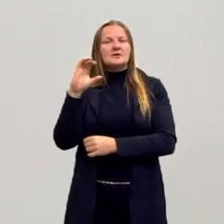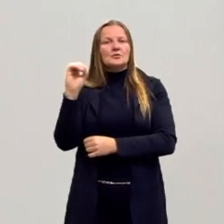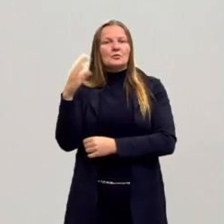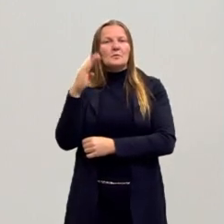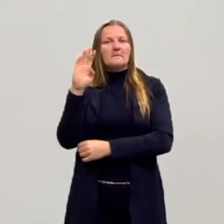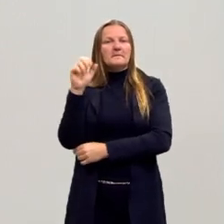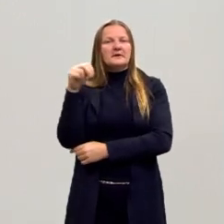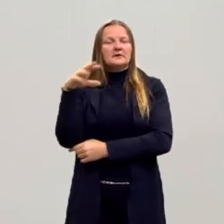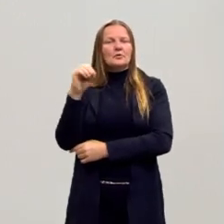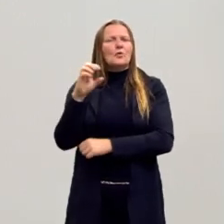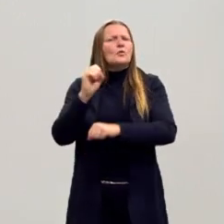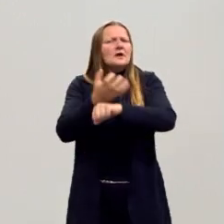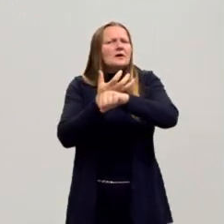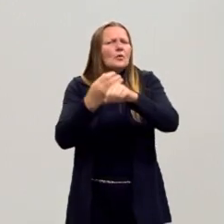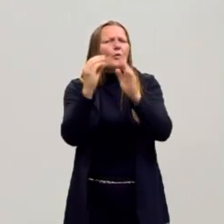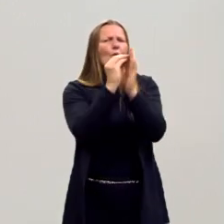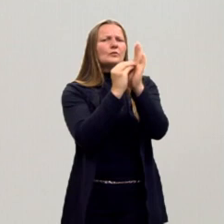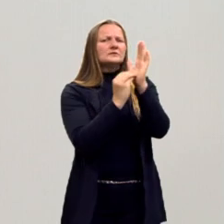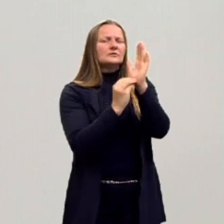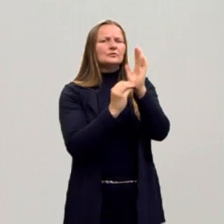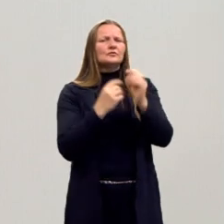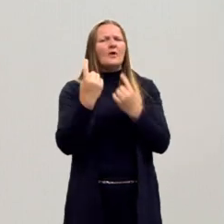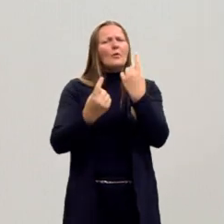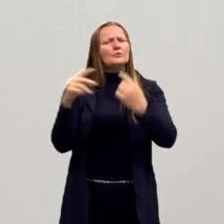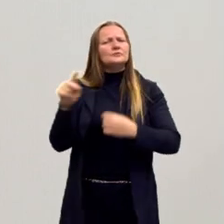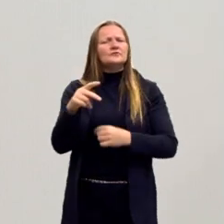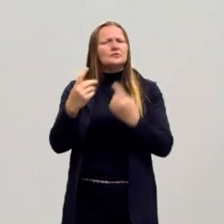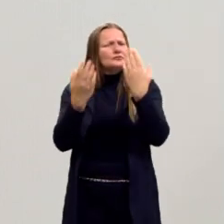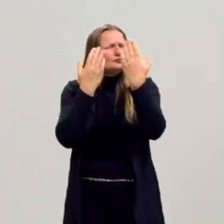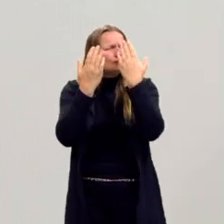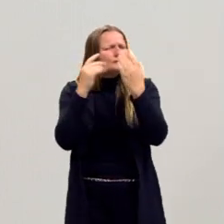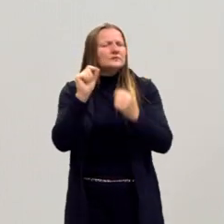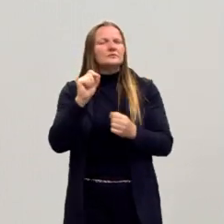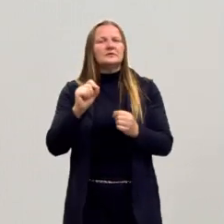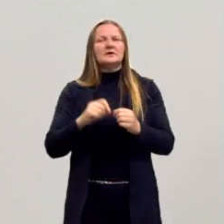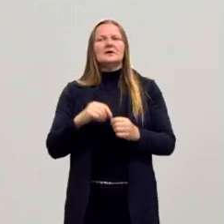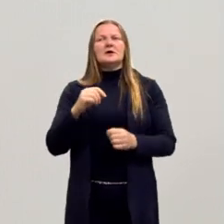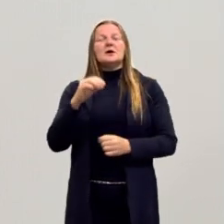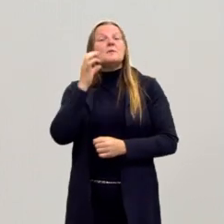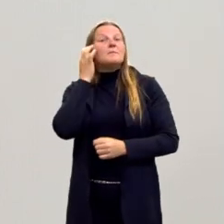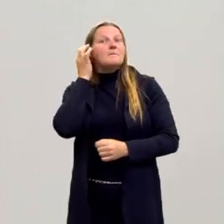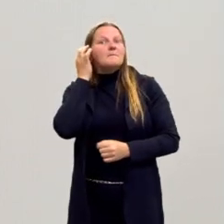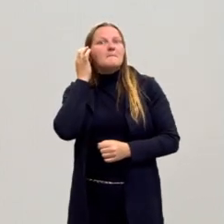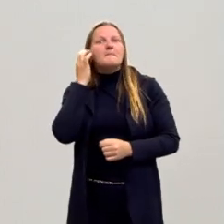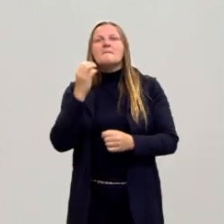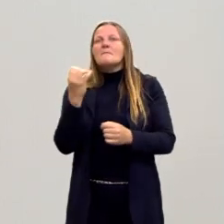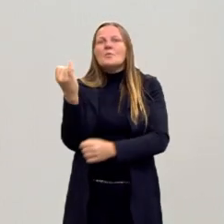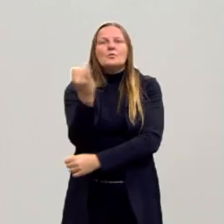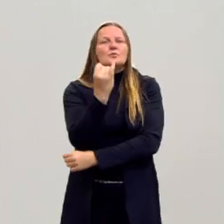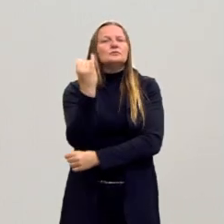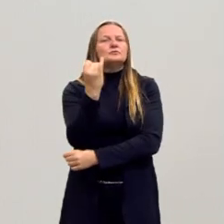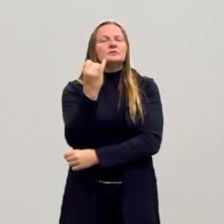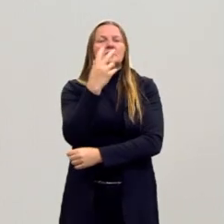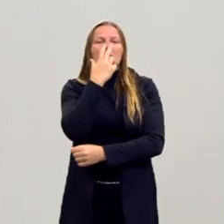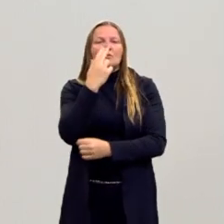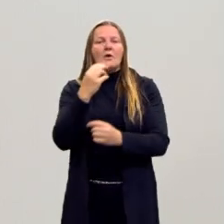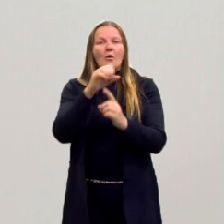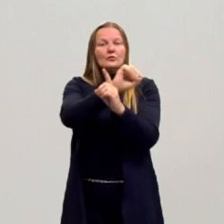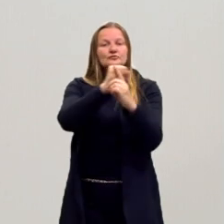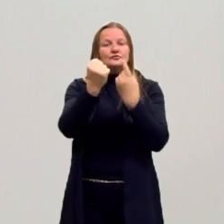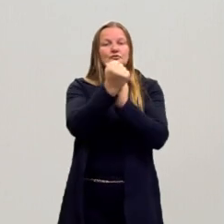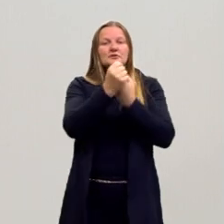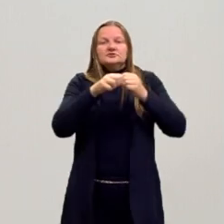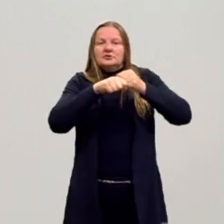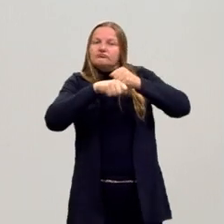disciplina? Ficou muito essa dúvida para alguns professores. E eu considero ela, então, um ramo, um braço da Sociologia,